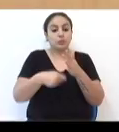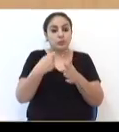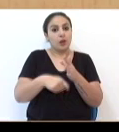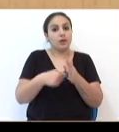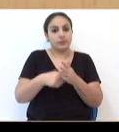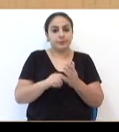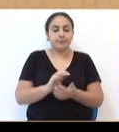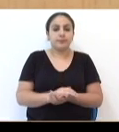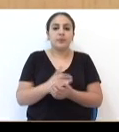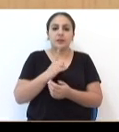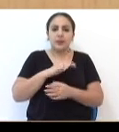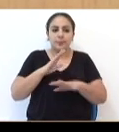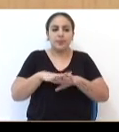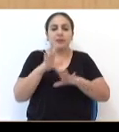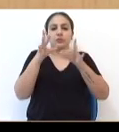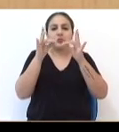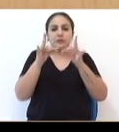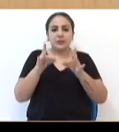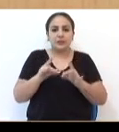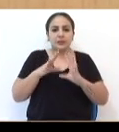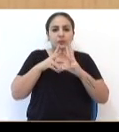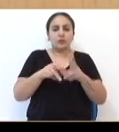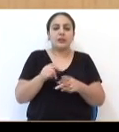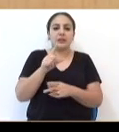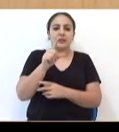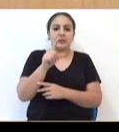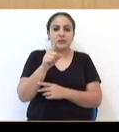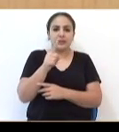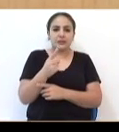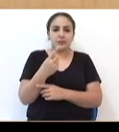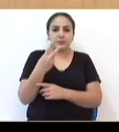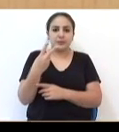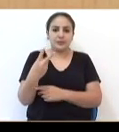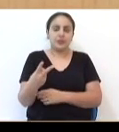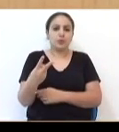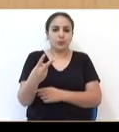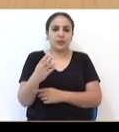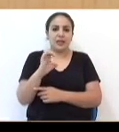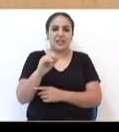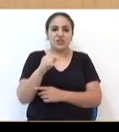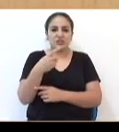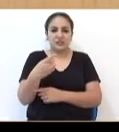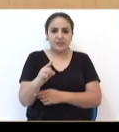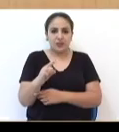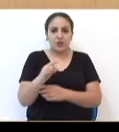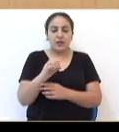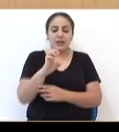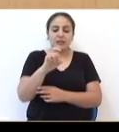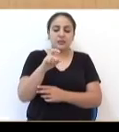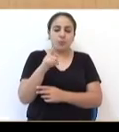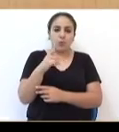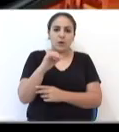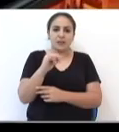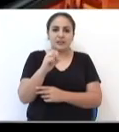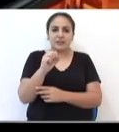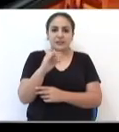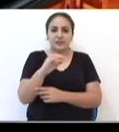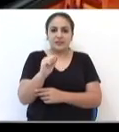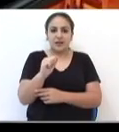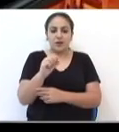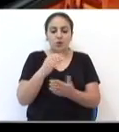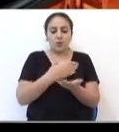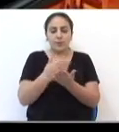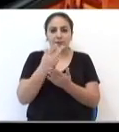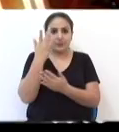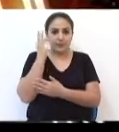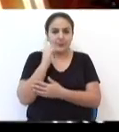com isso. E tem ainda todos os detalhes da 12ª edição da Expo Assisa, que inicia amanhã. 75